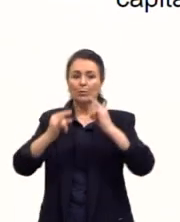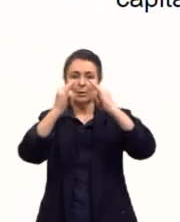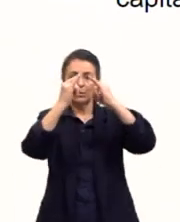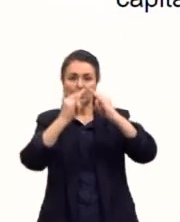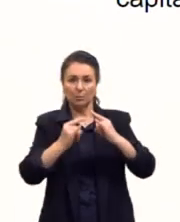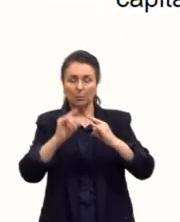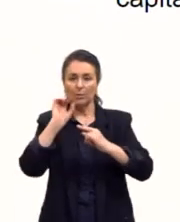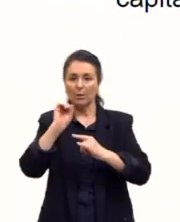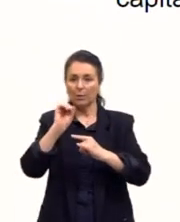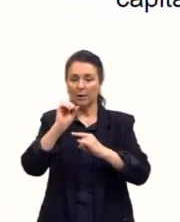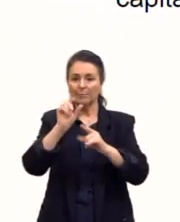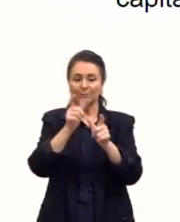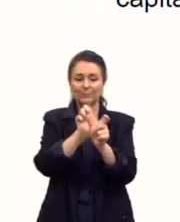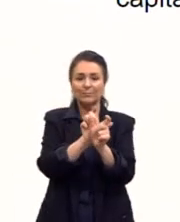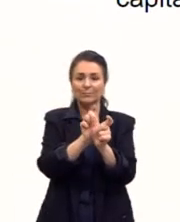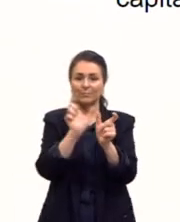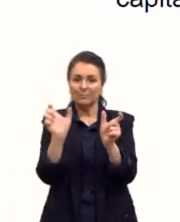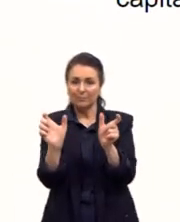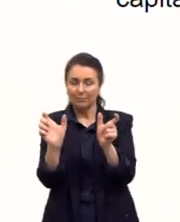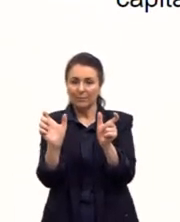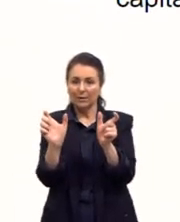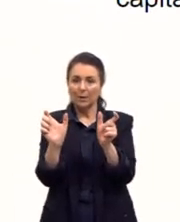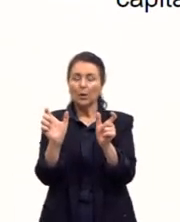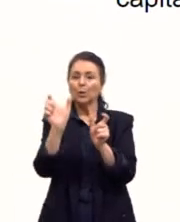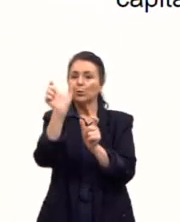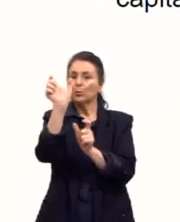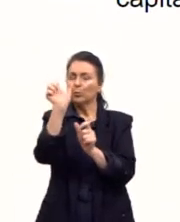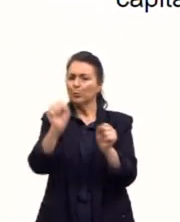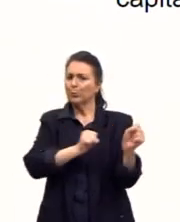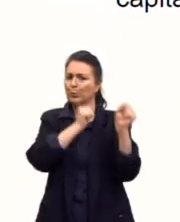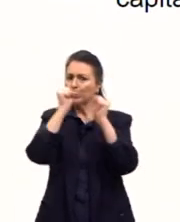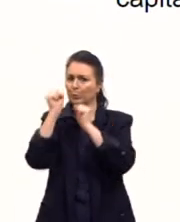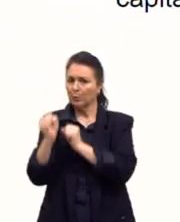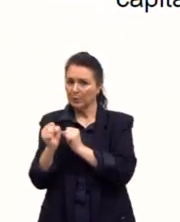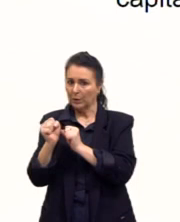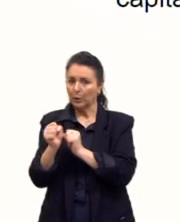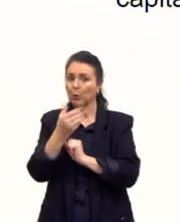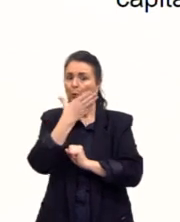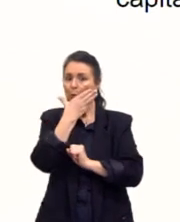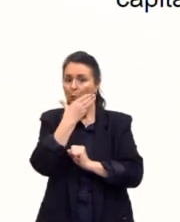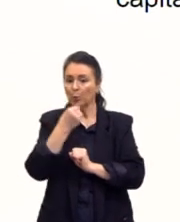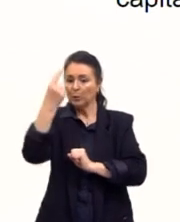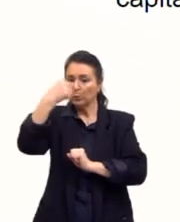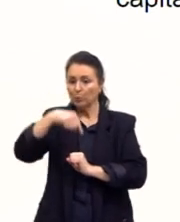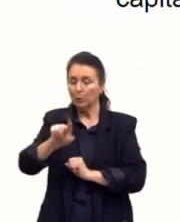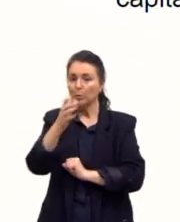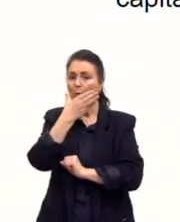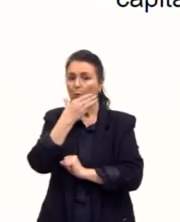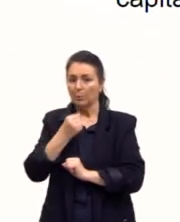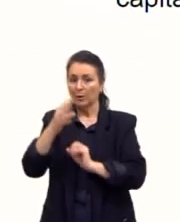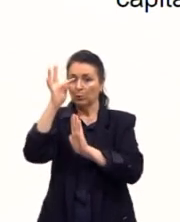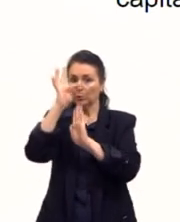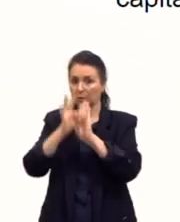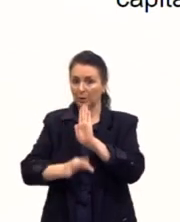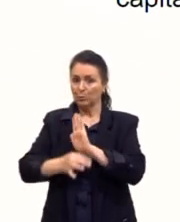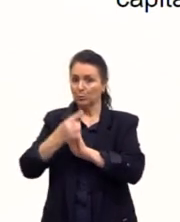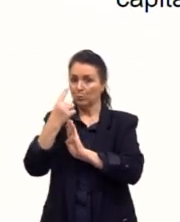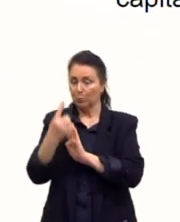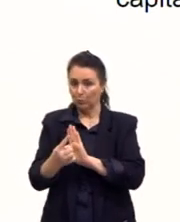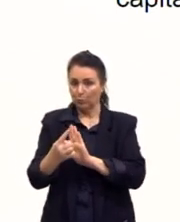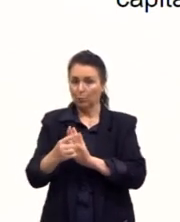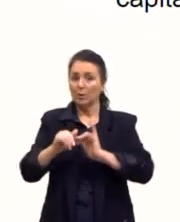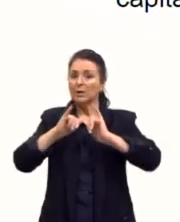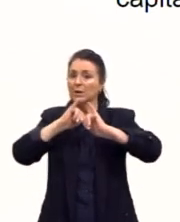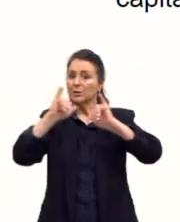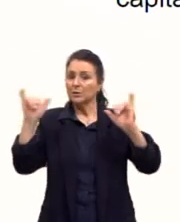que é o sinônimo de poder absoluto do homem sobre o homem. É o mundo liberal. Então, no texto 1, ele está dizendo que o liberalismo,